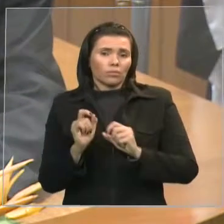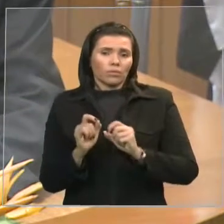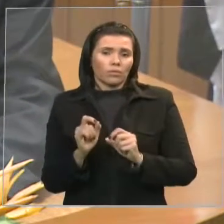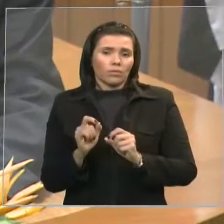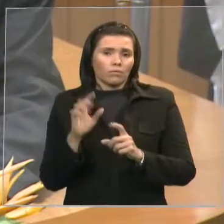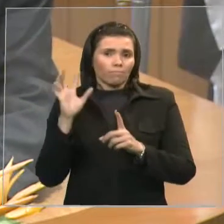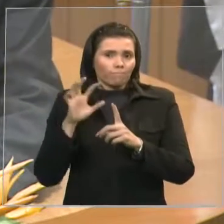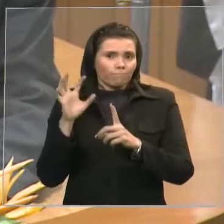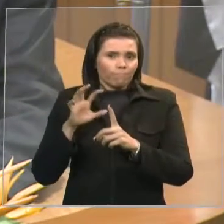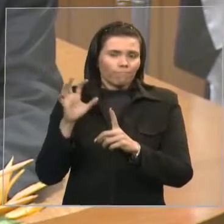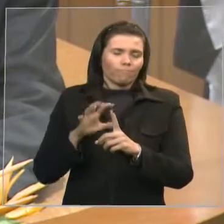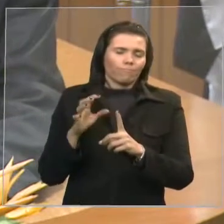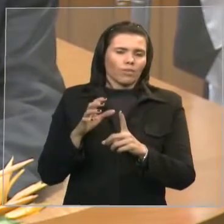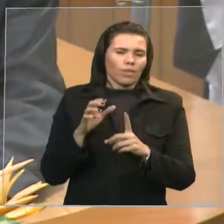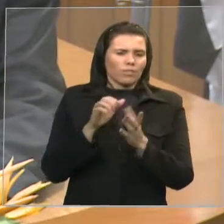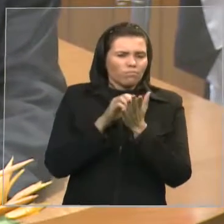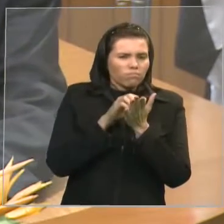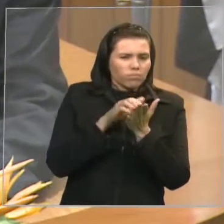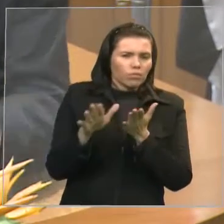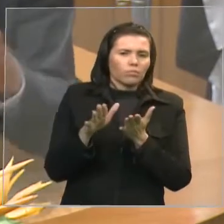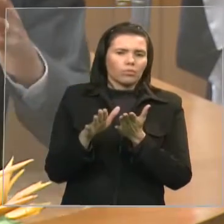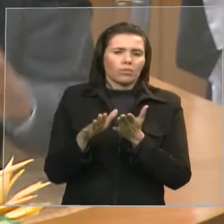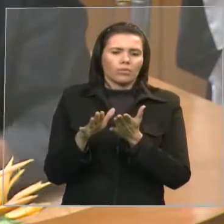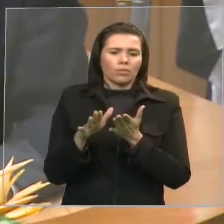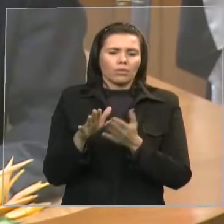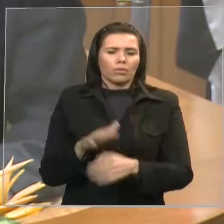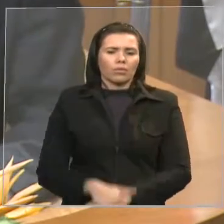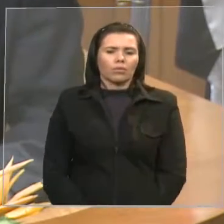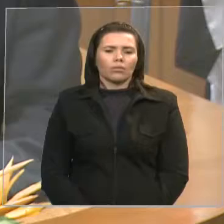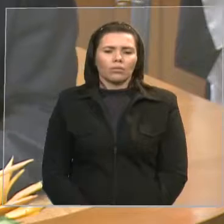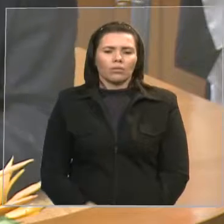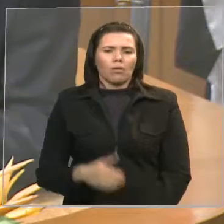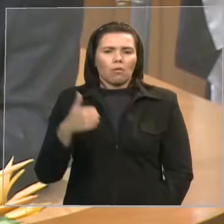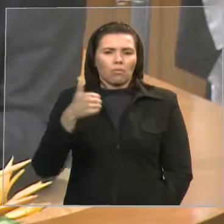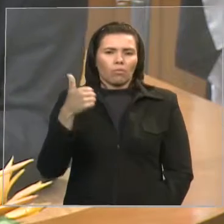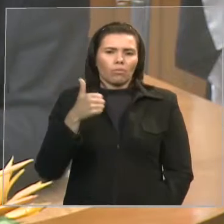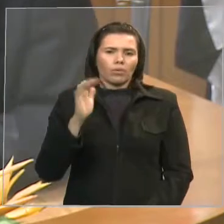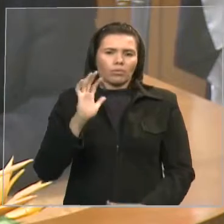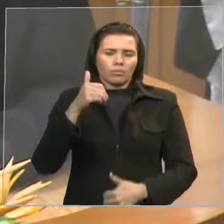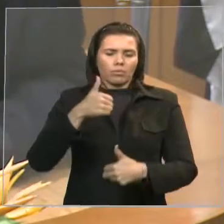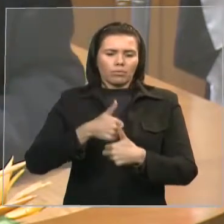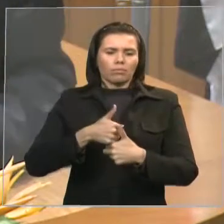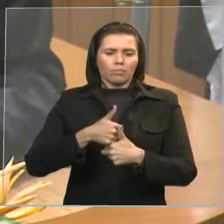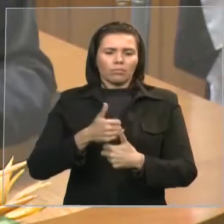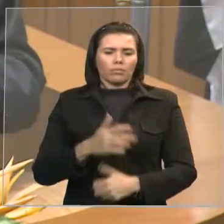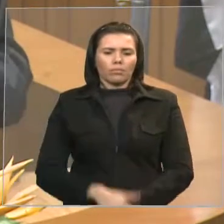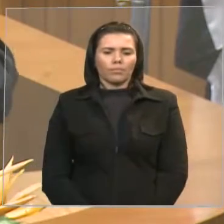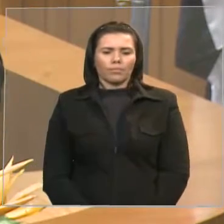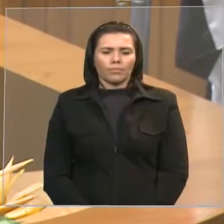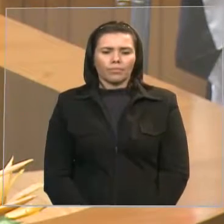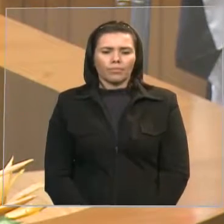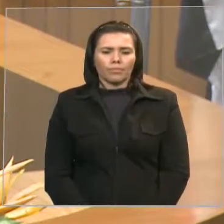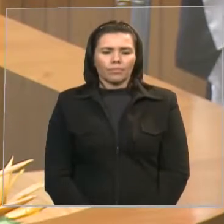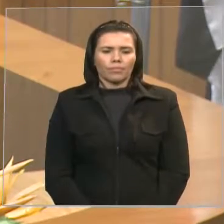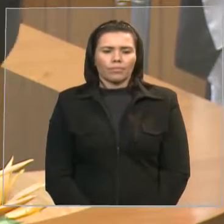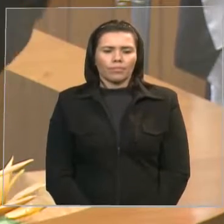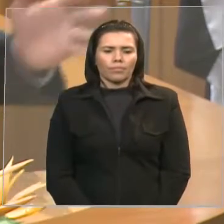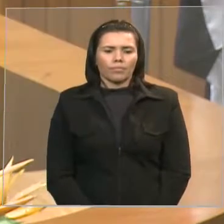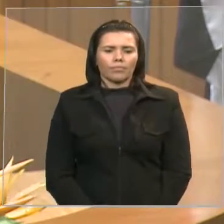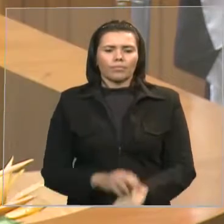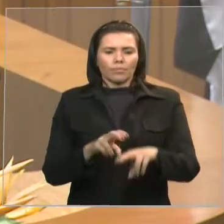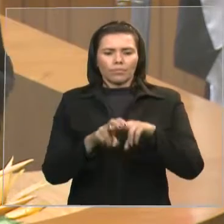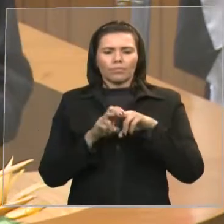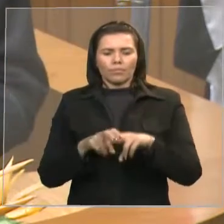a complacência ou apoio do poder judiciário desse estado é nesse sentido senhor presidente que faço